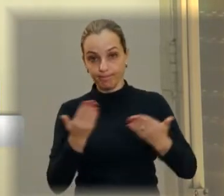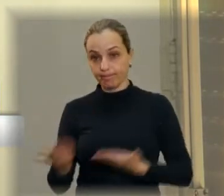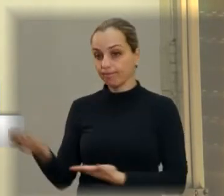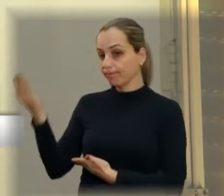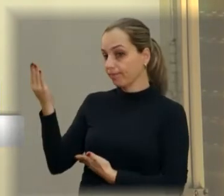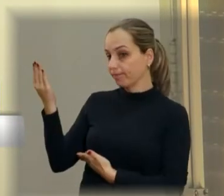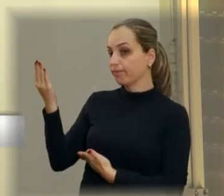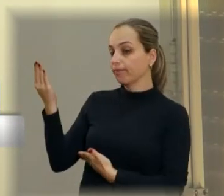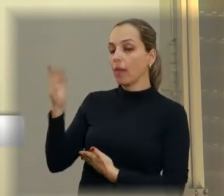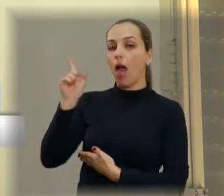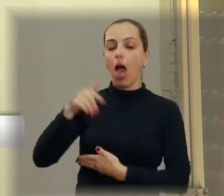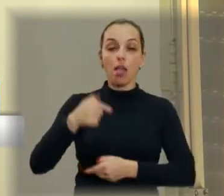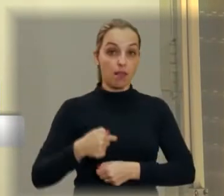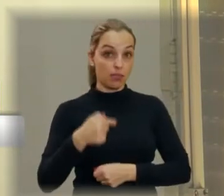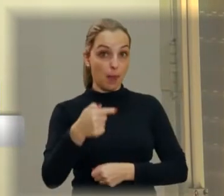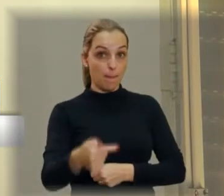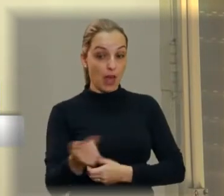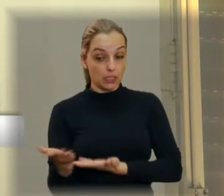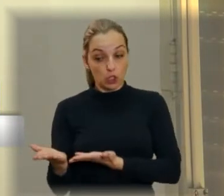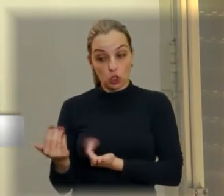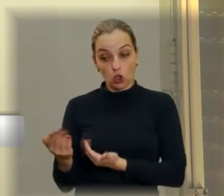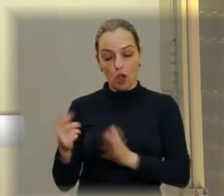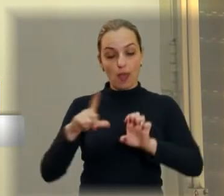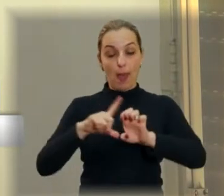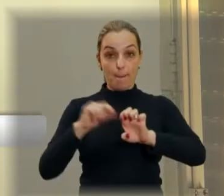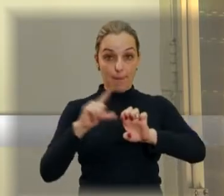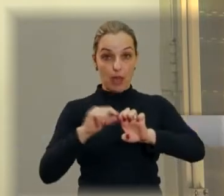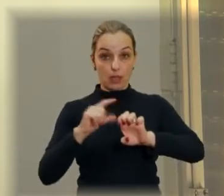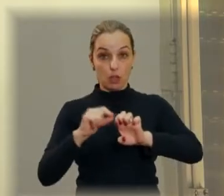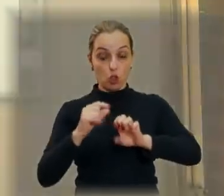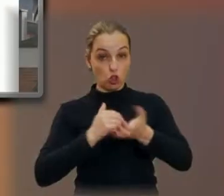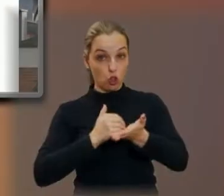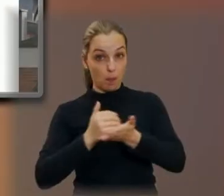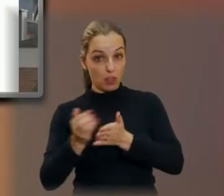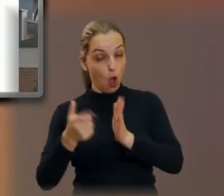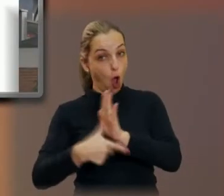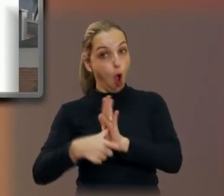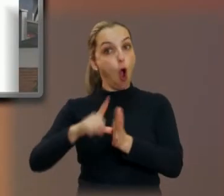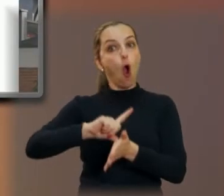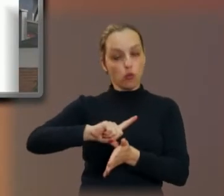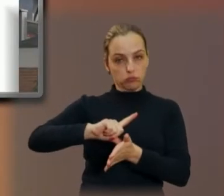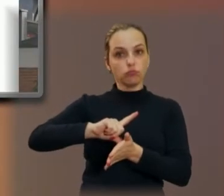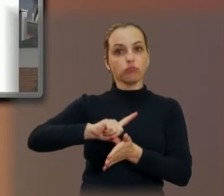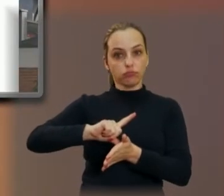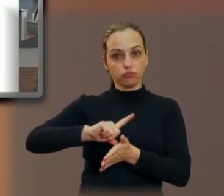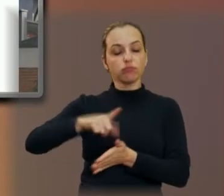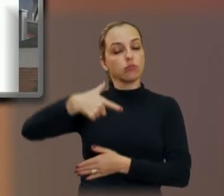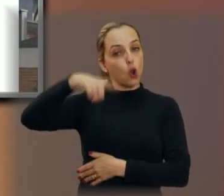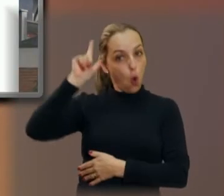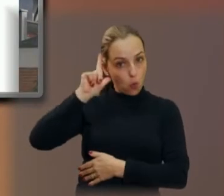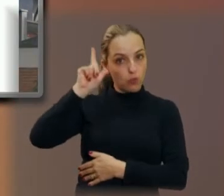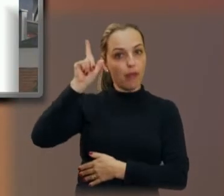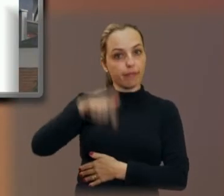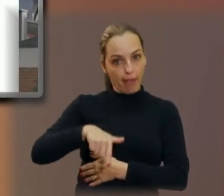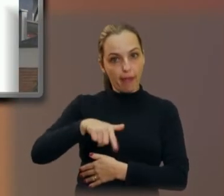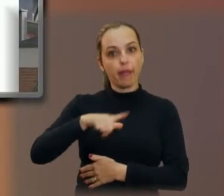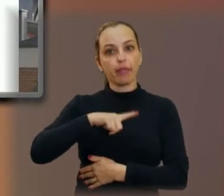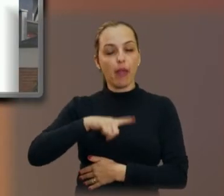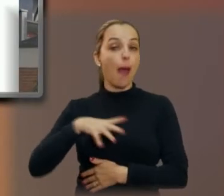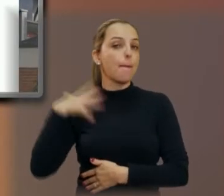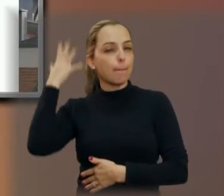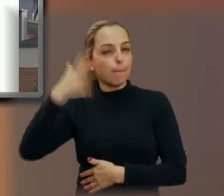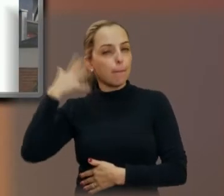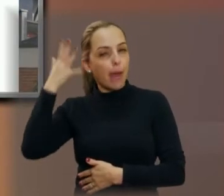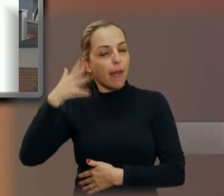acontecendo nessa semana, a quarta semana do Jovem Empreendedor, desde ontem. Então, só relembrando, no primeiro ano nós tivemos palestras aqui na